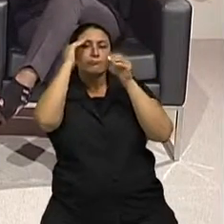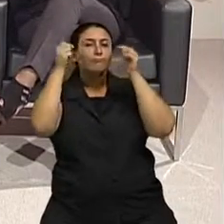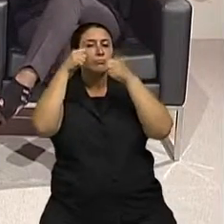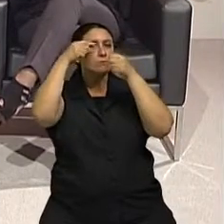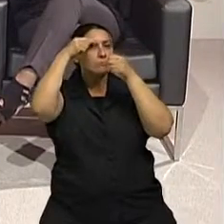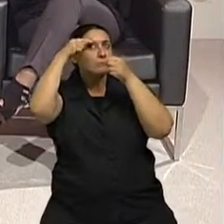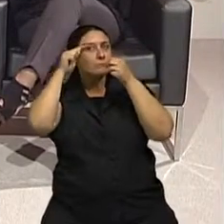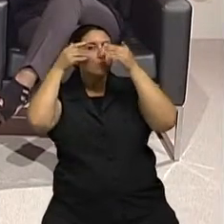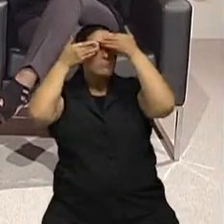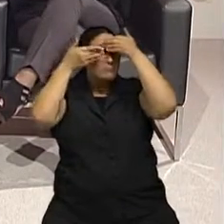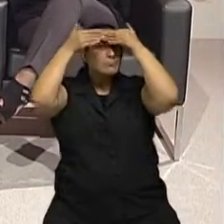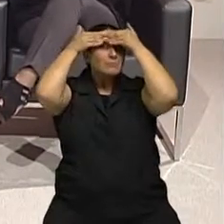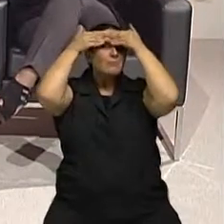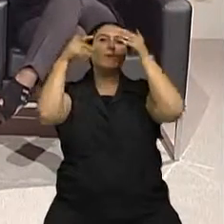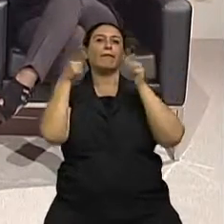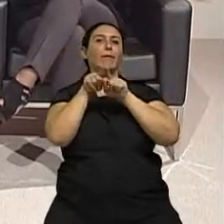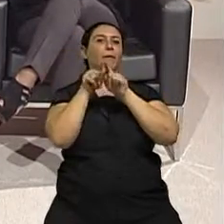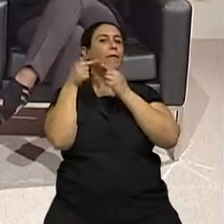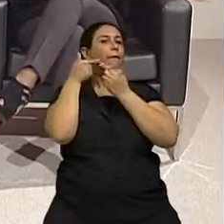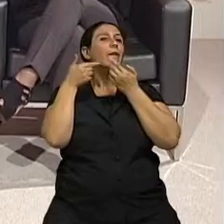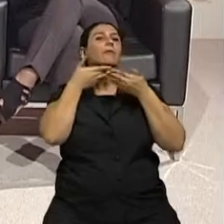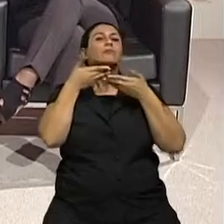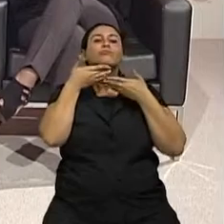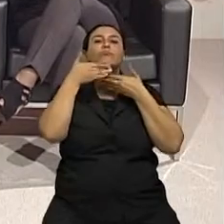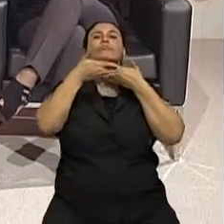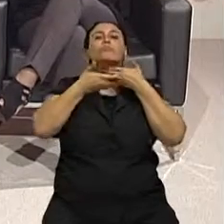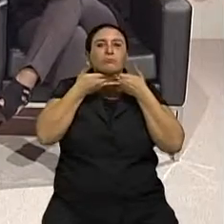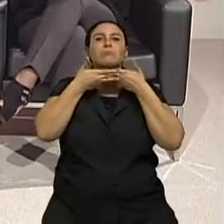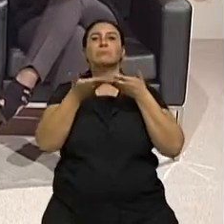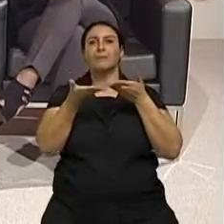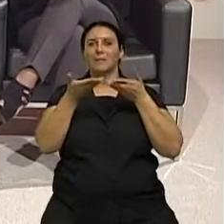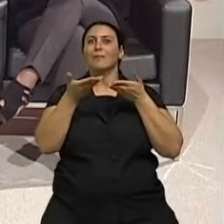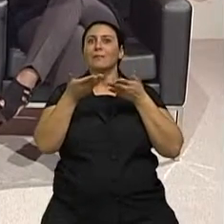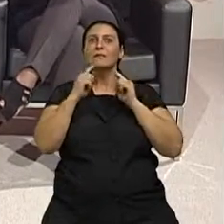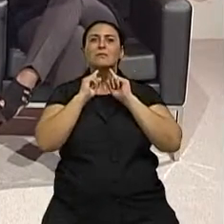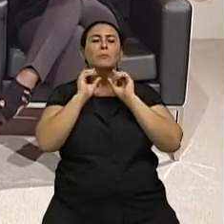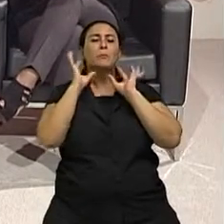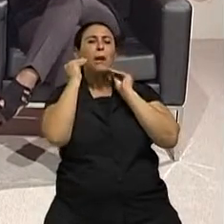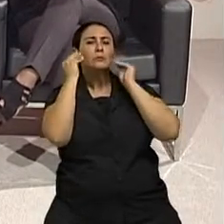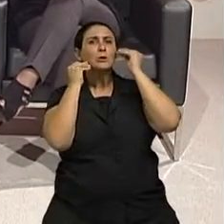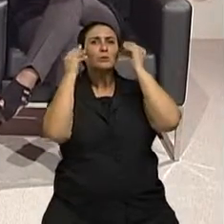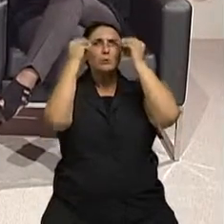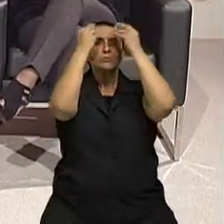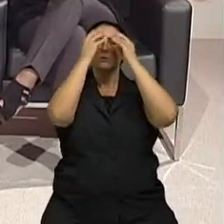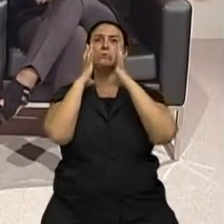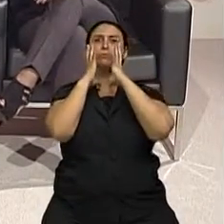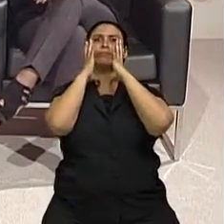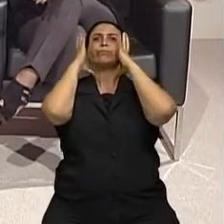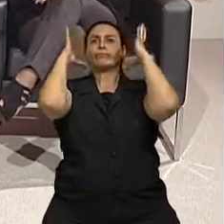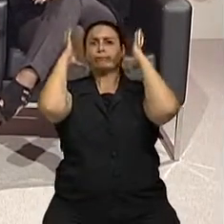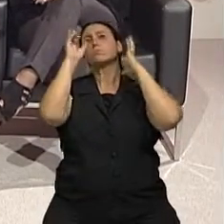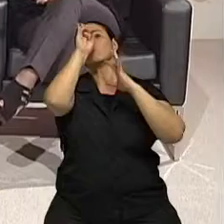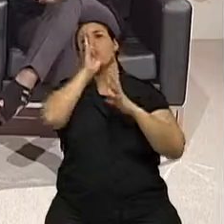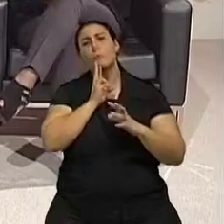proporcional ao problema. Ou seja, mexeu em várias partes do rosto. Isso. Vai ficar roxo ali. Pode ficar roxo. Pode ficar roxo nos primeiros